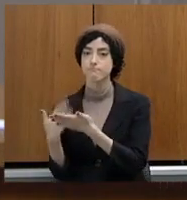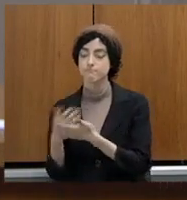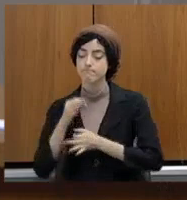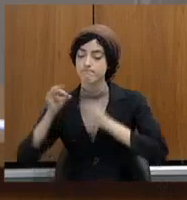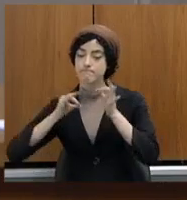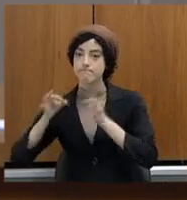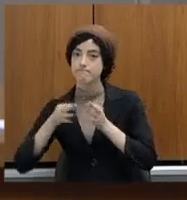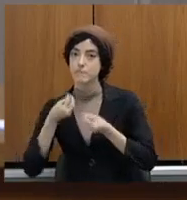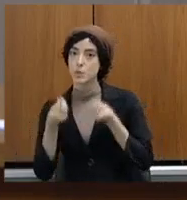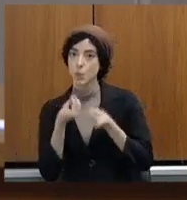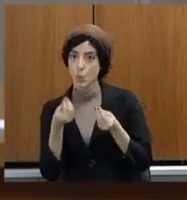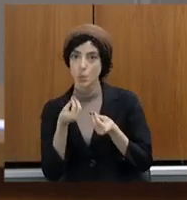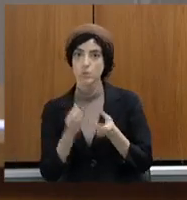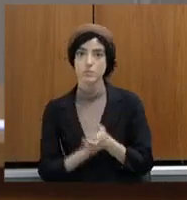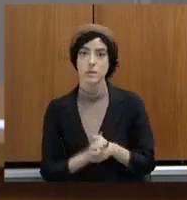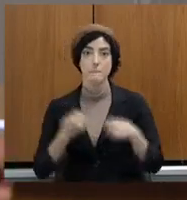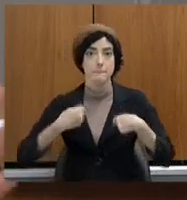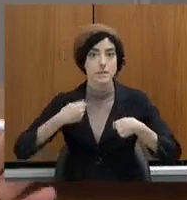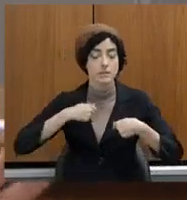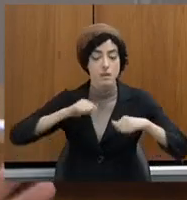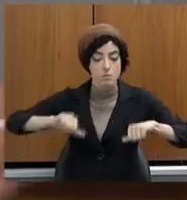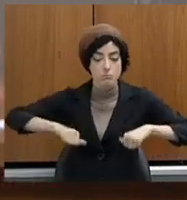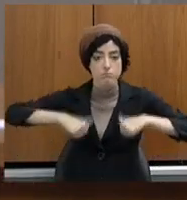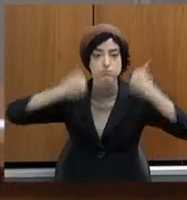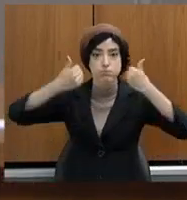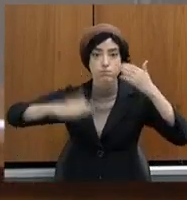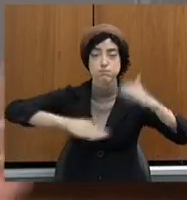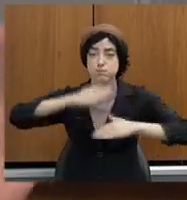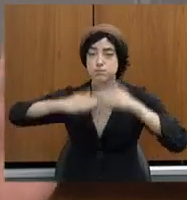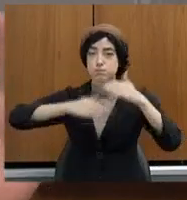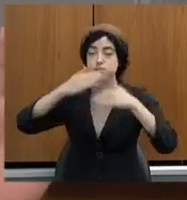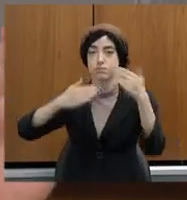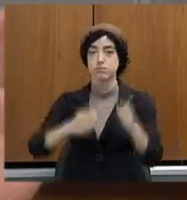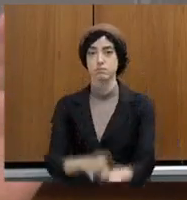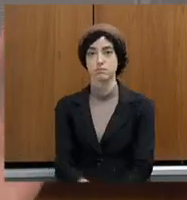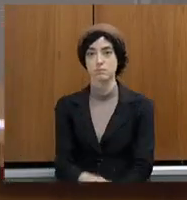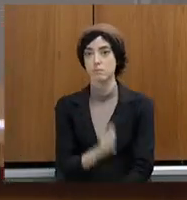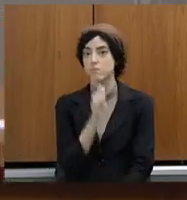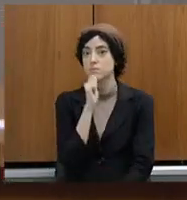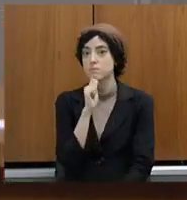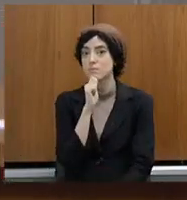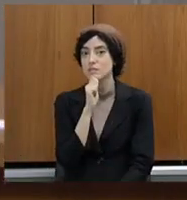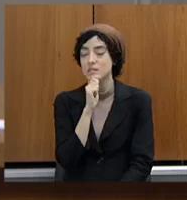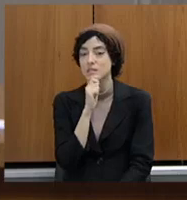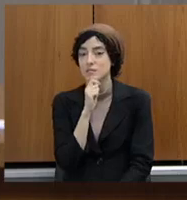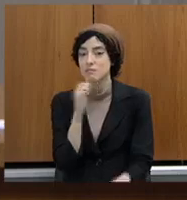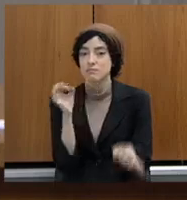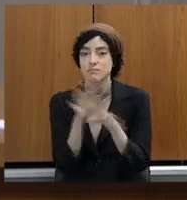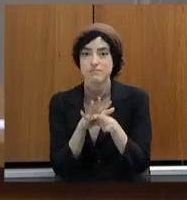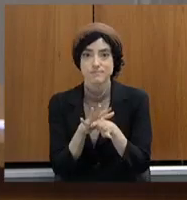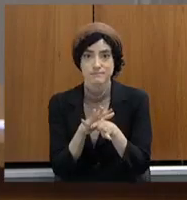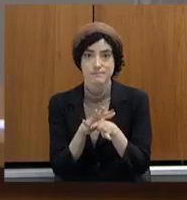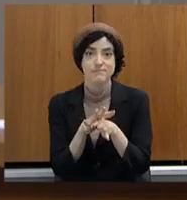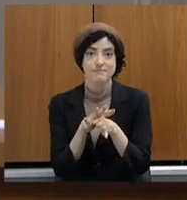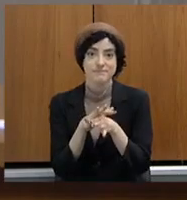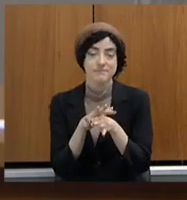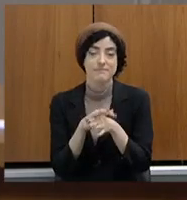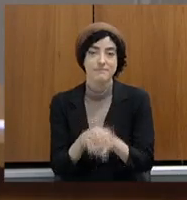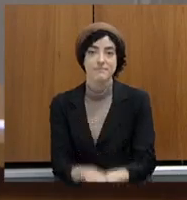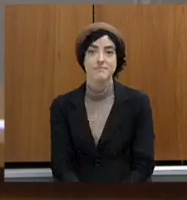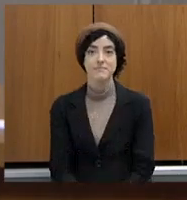Nós não chegamos, digamos assim, no ponto de chegada. Então, nós estamos